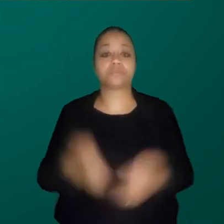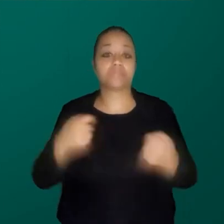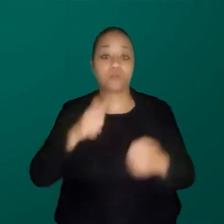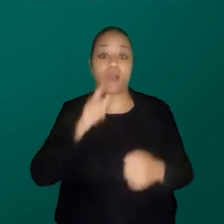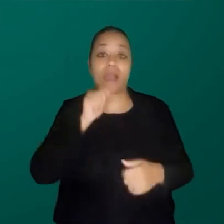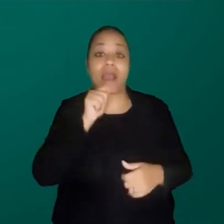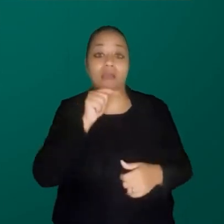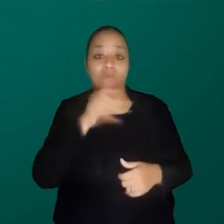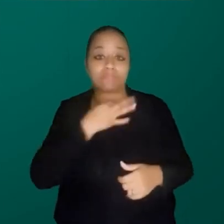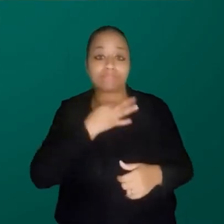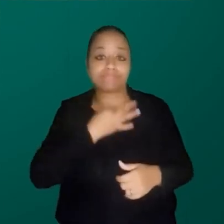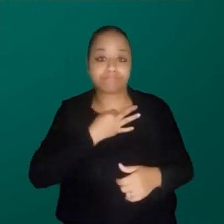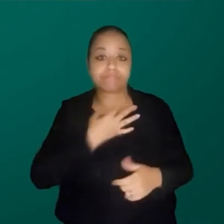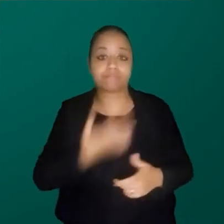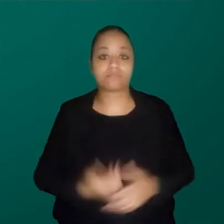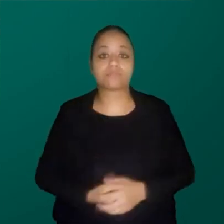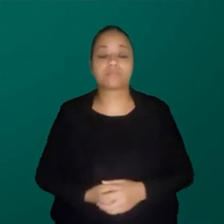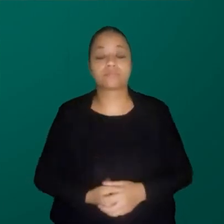forte.